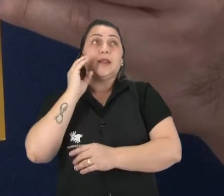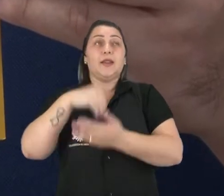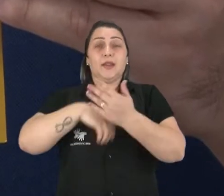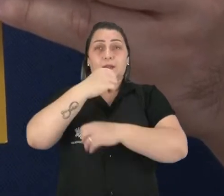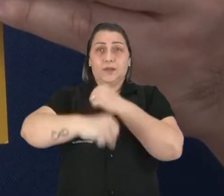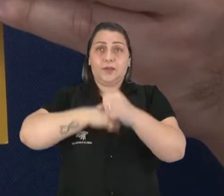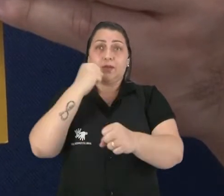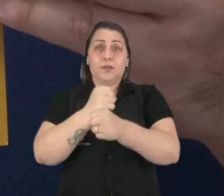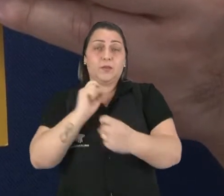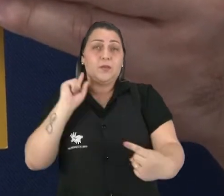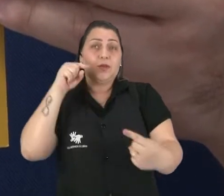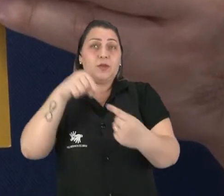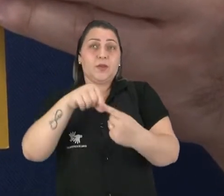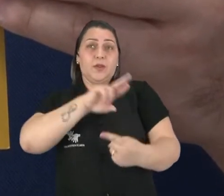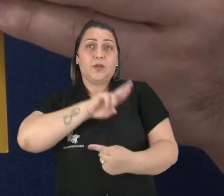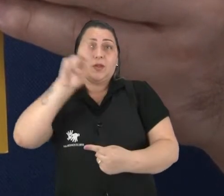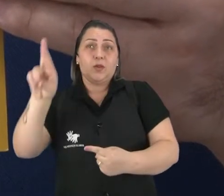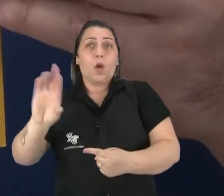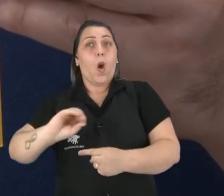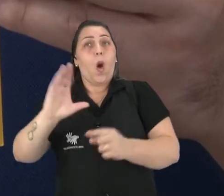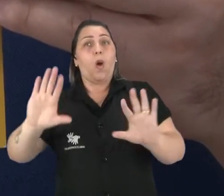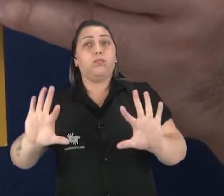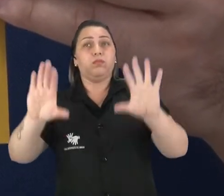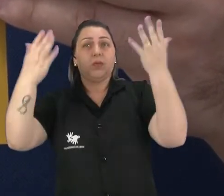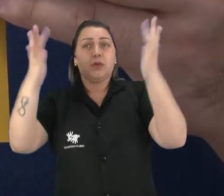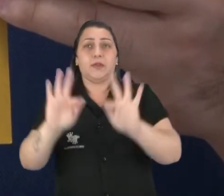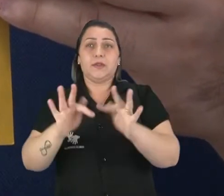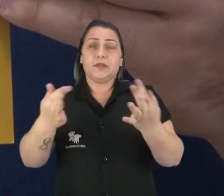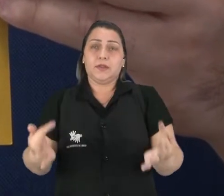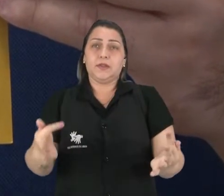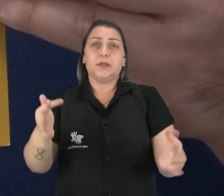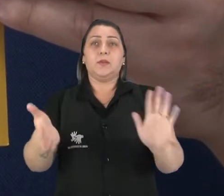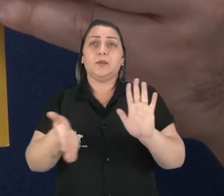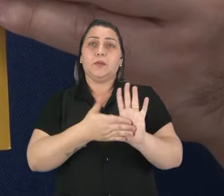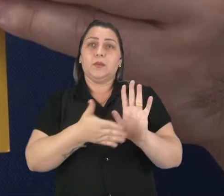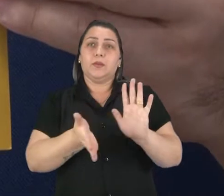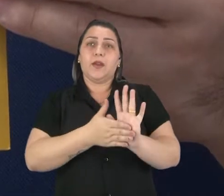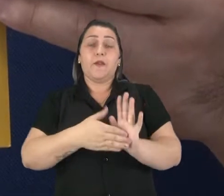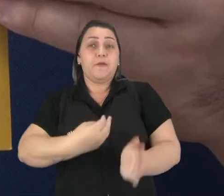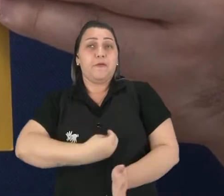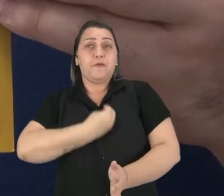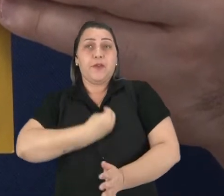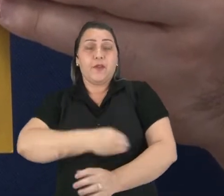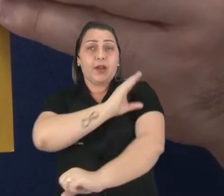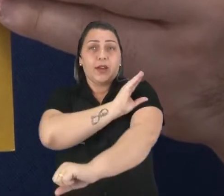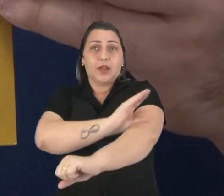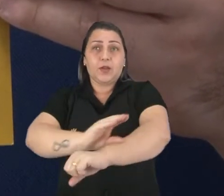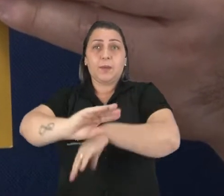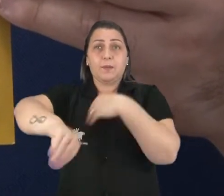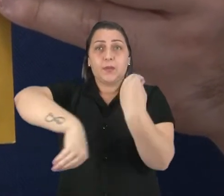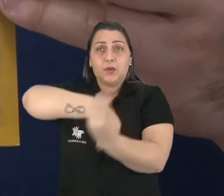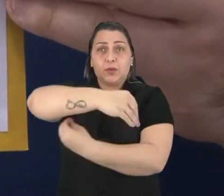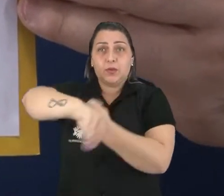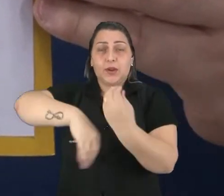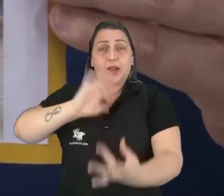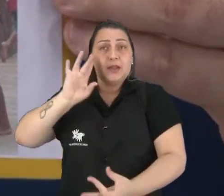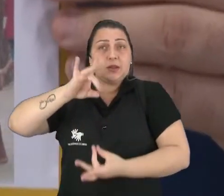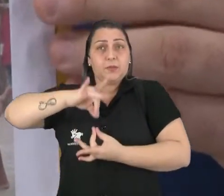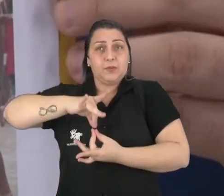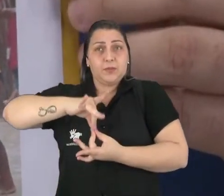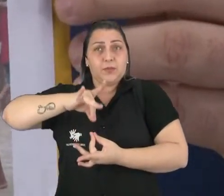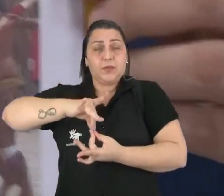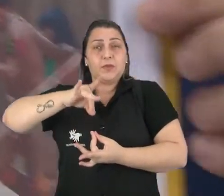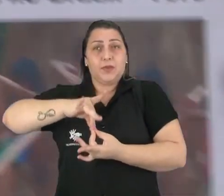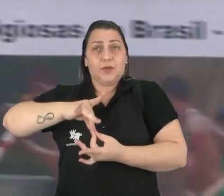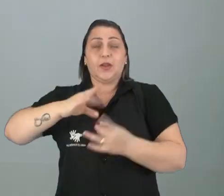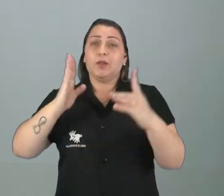tanto com objetivo religioso quanto festivo. O principal propósito dessa festa é manter viva a cultura mística e a espiritualidade